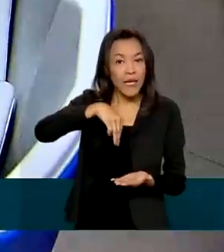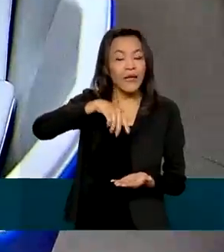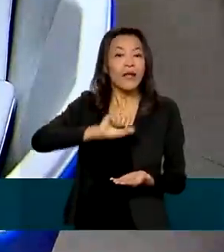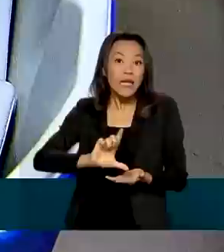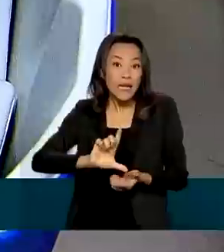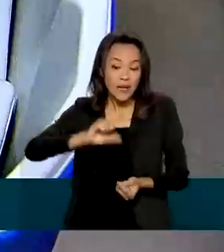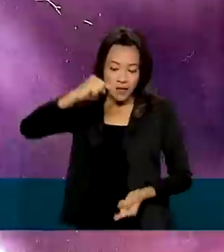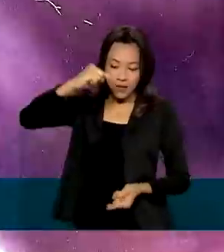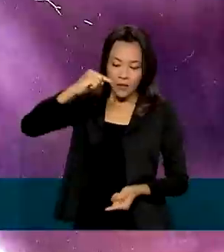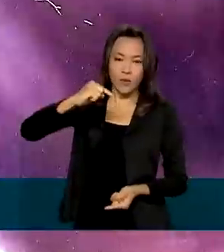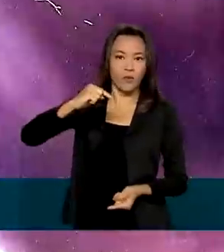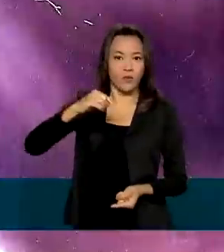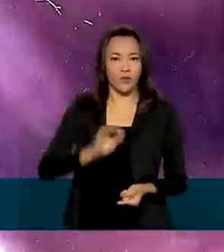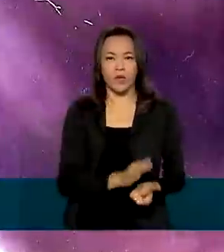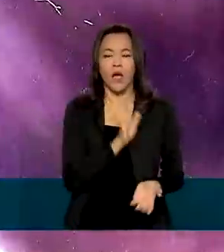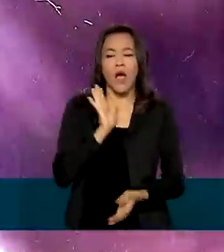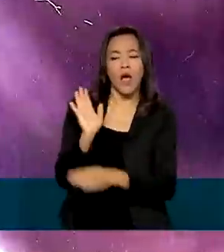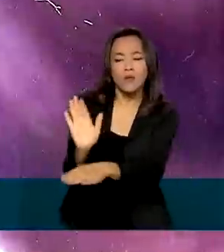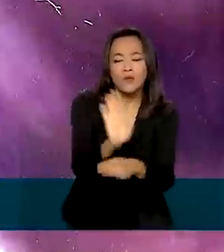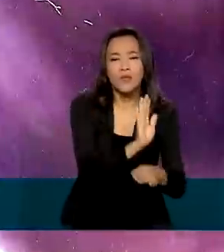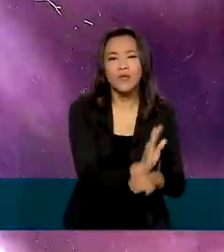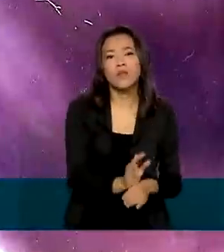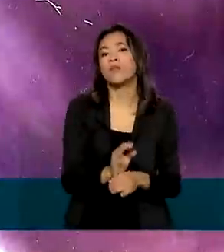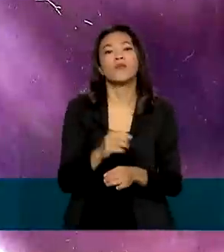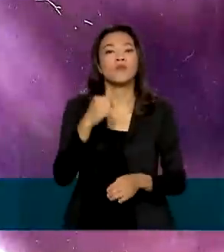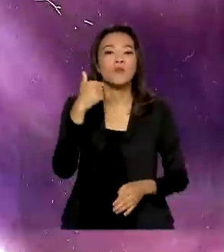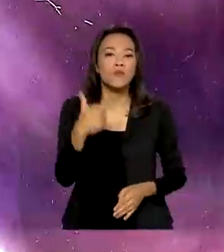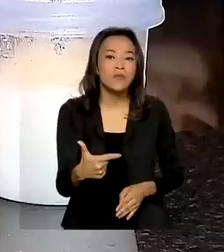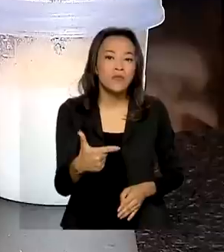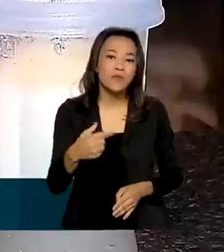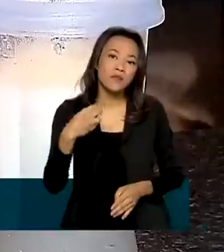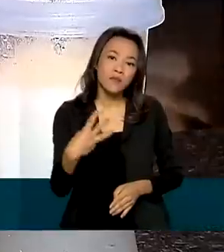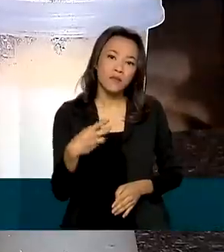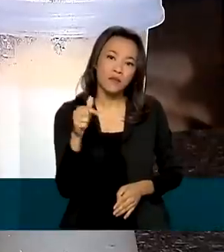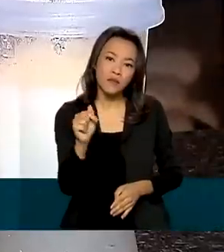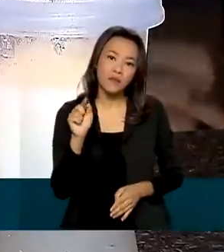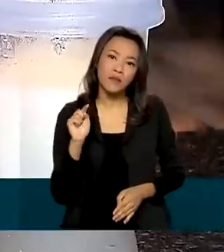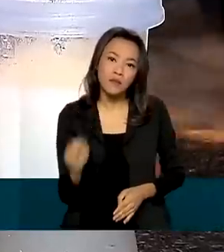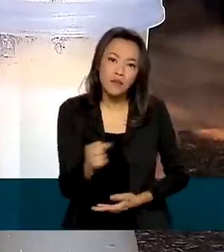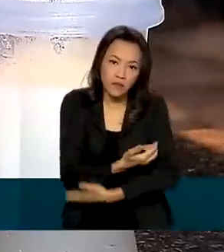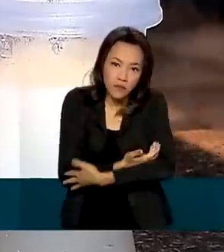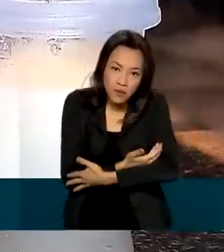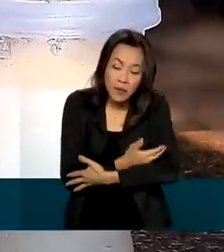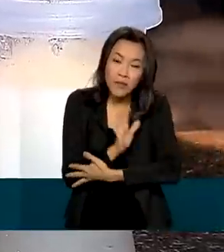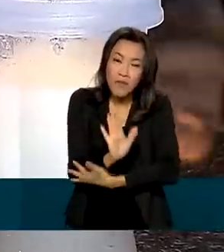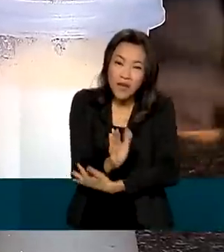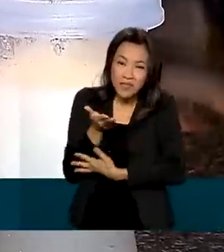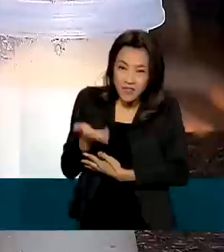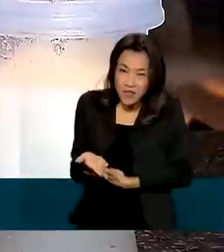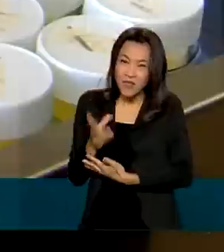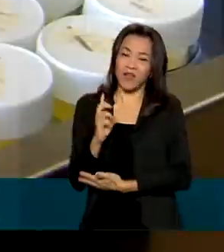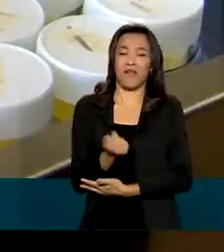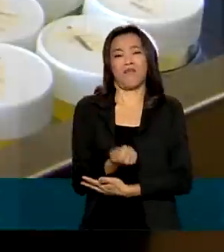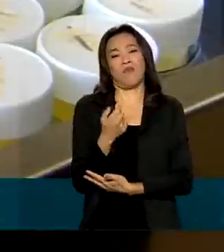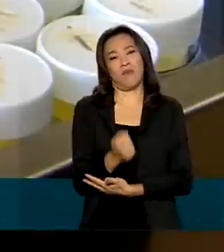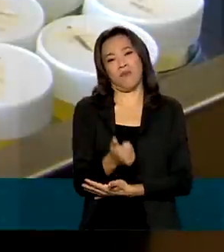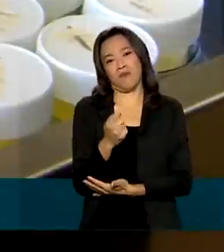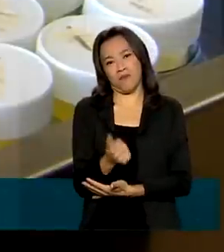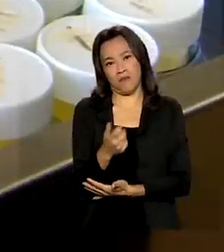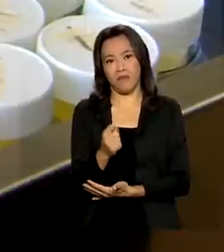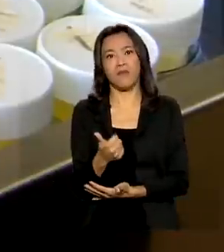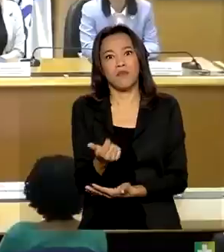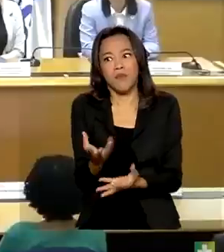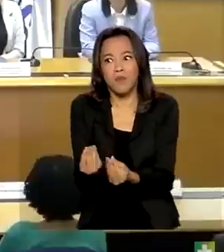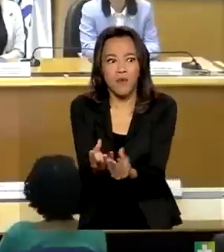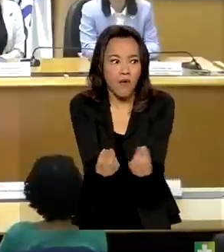beneficiando 237 mil bebês. Mas a quantidade ainda é insuficiente para atender a